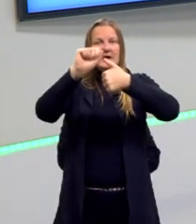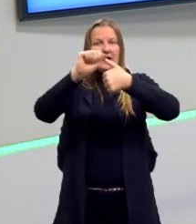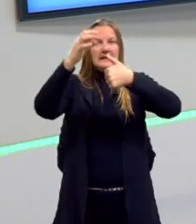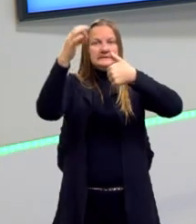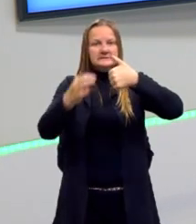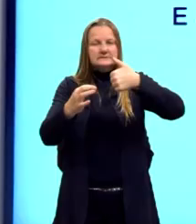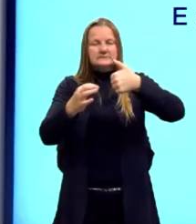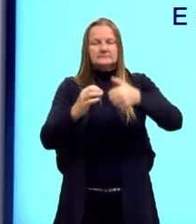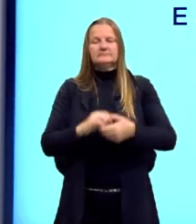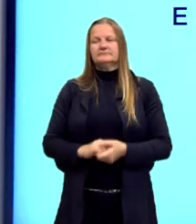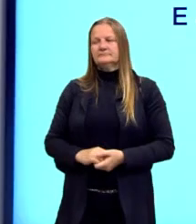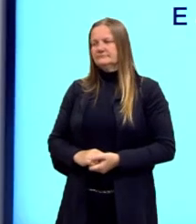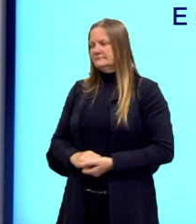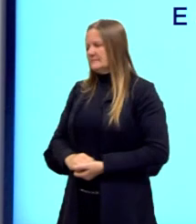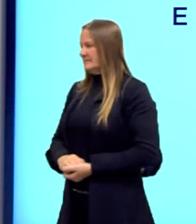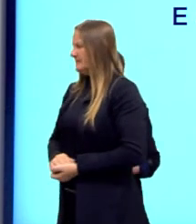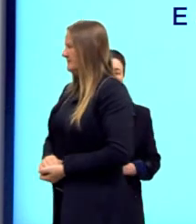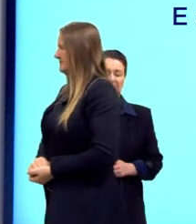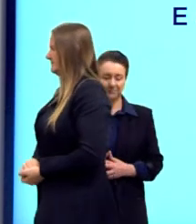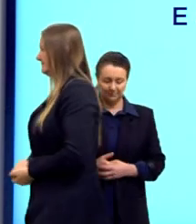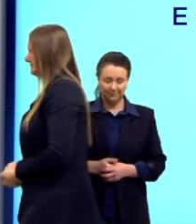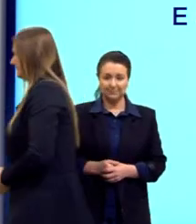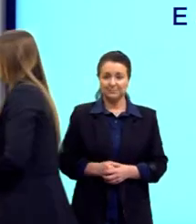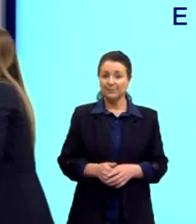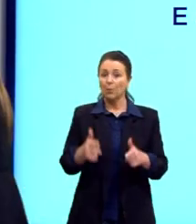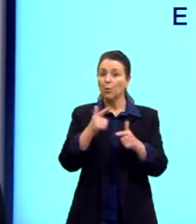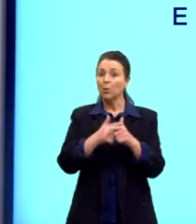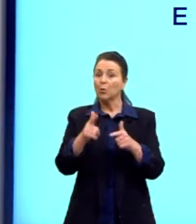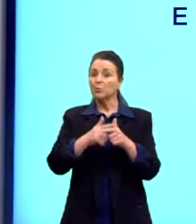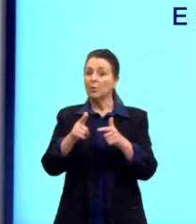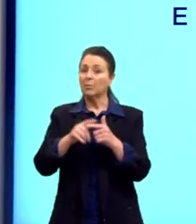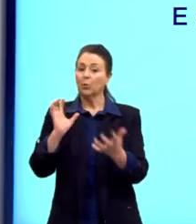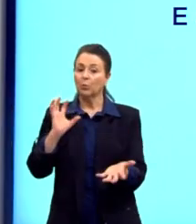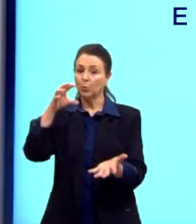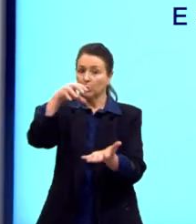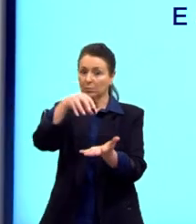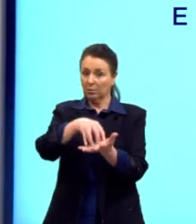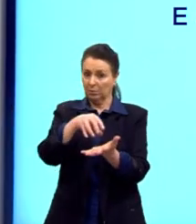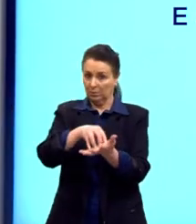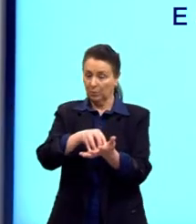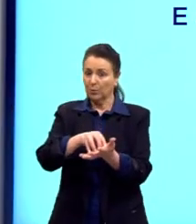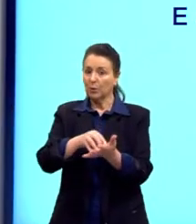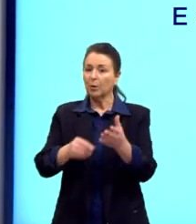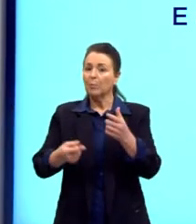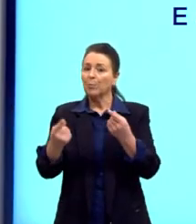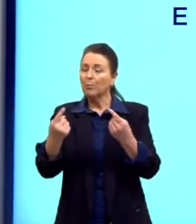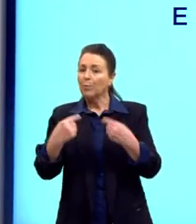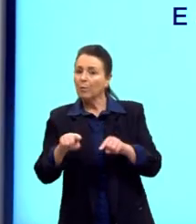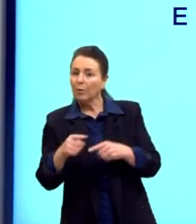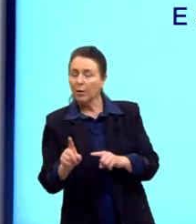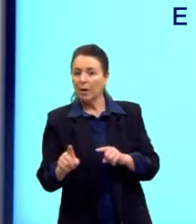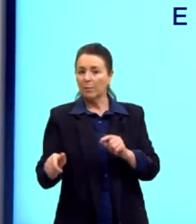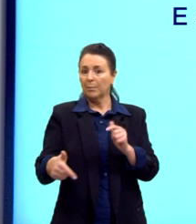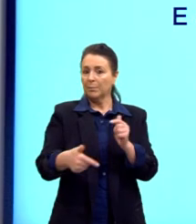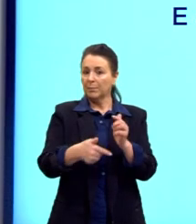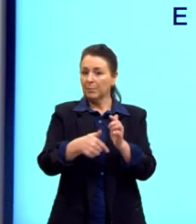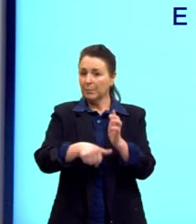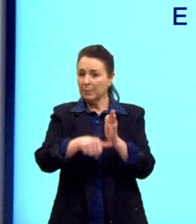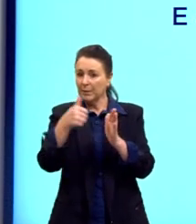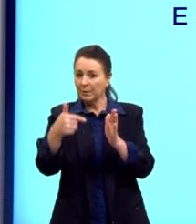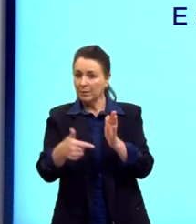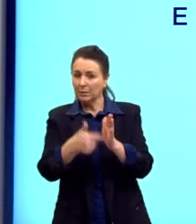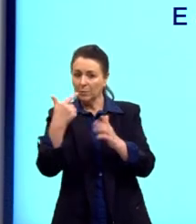A crise do colonialismo, né, que causa em grande parte a Primeira e a Segunda Guerra. E a ascensão do nacionalismo e do totalitarismo,